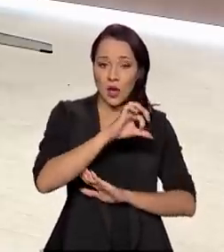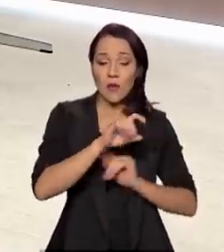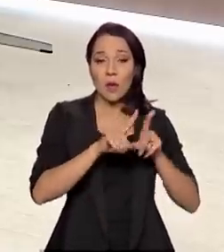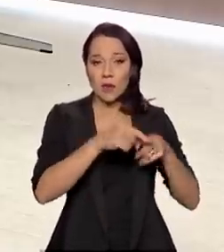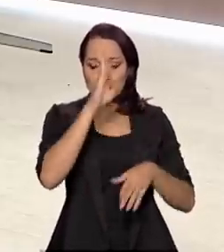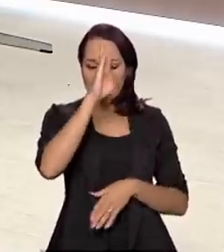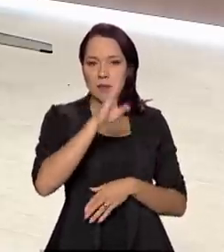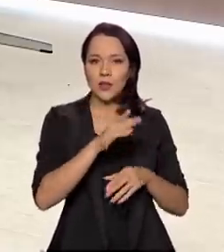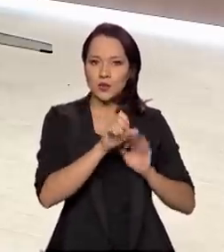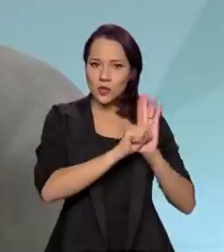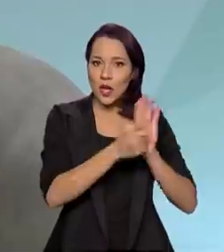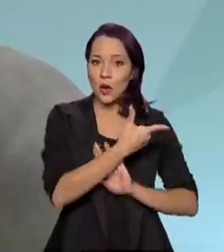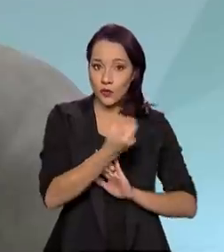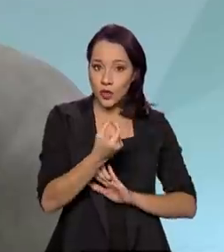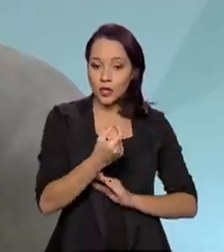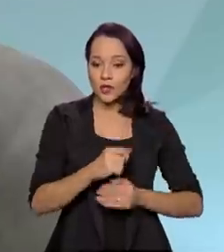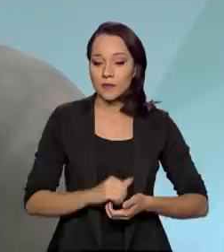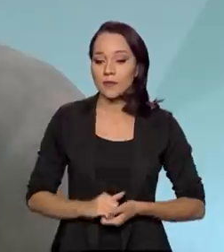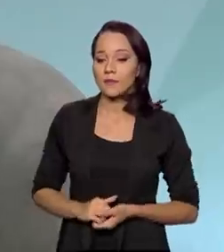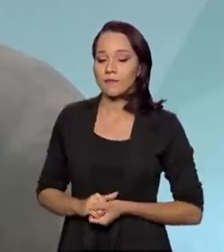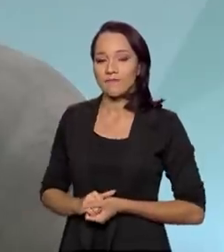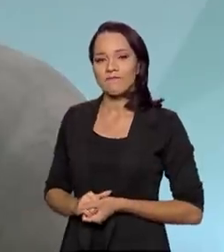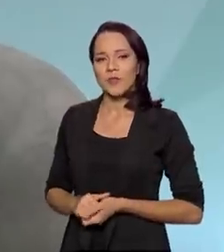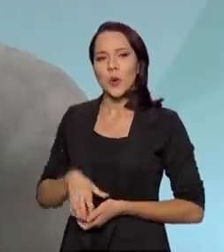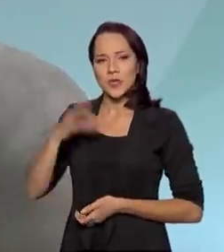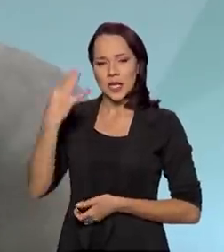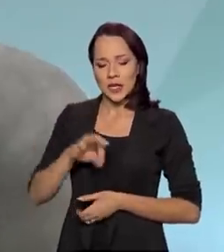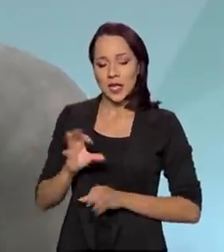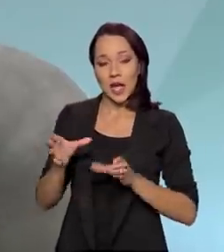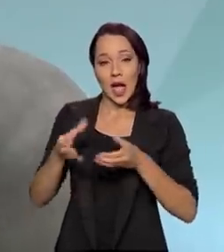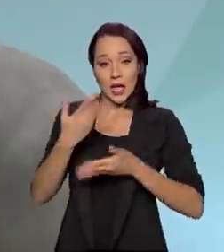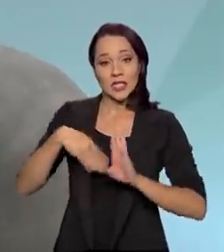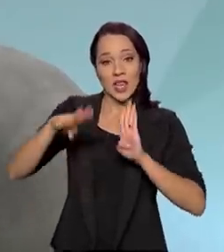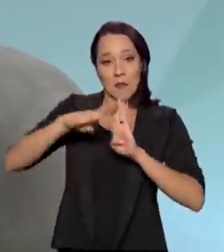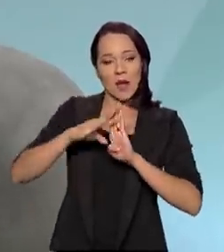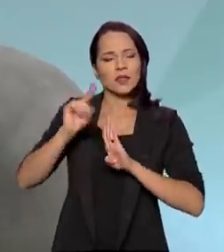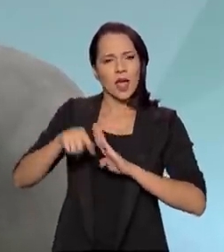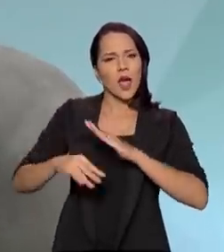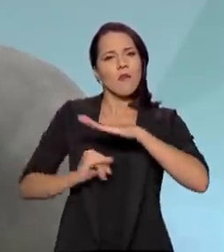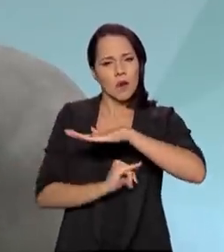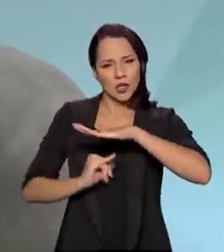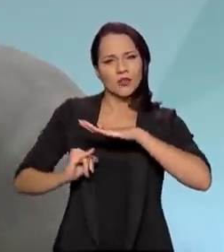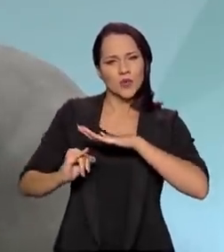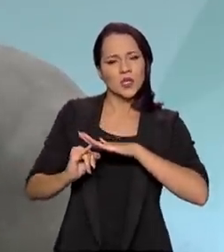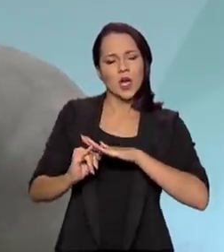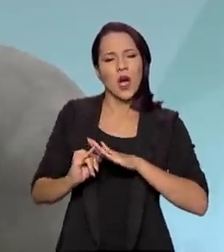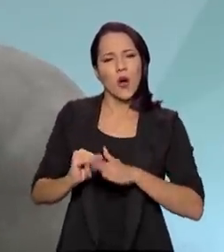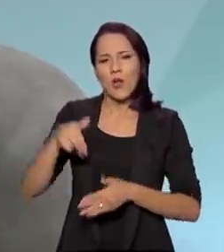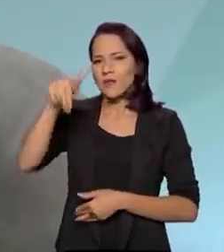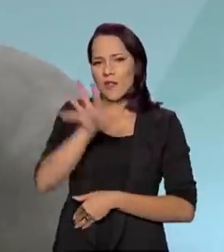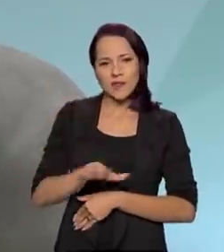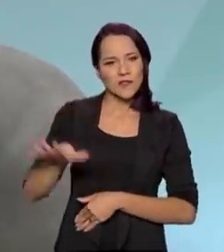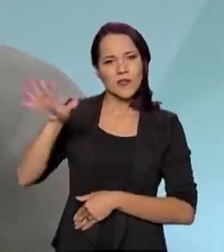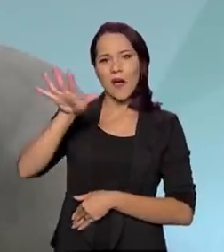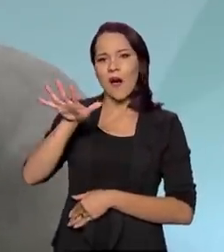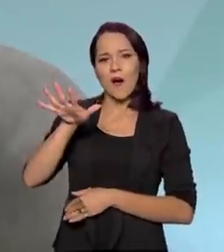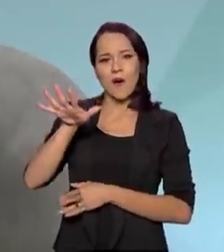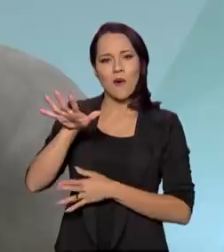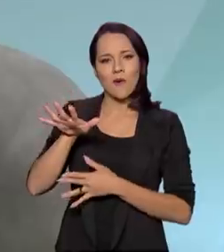principalmente no século XX? Não, sem dúvida, as Forças Armadas são uma instituição nacional